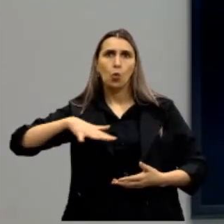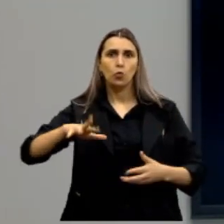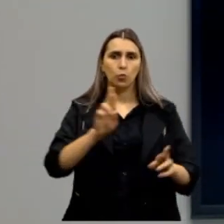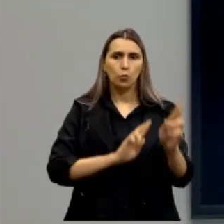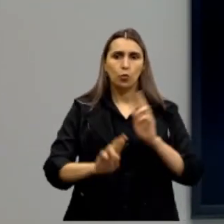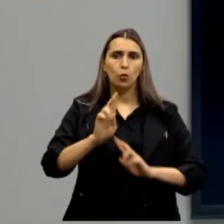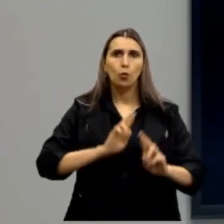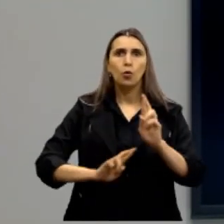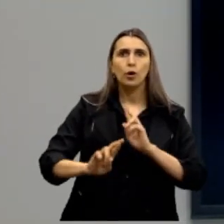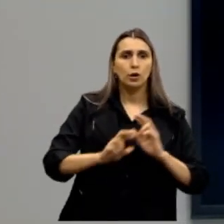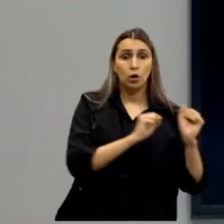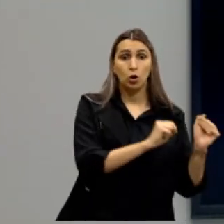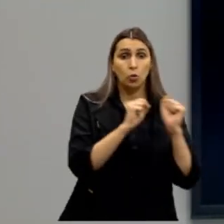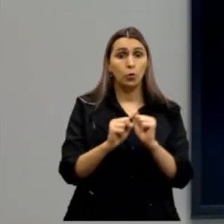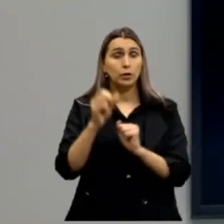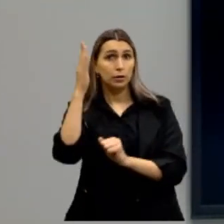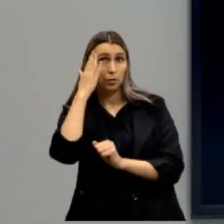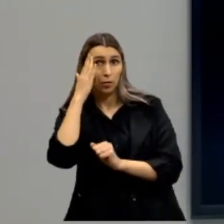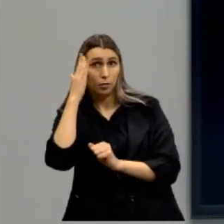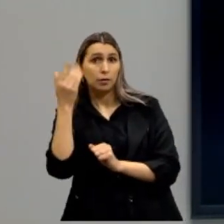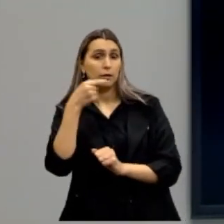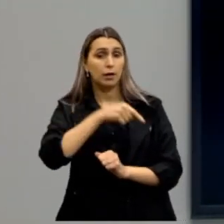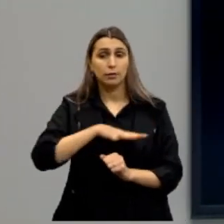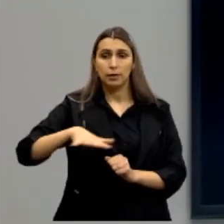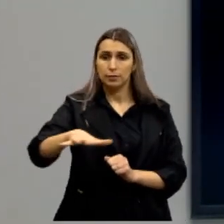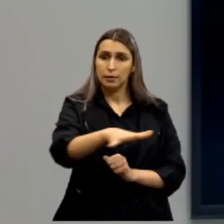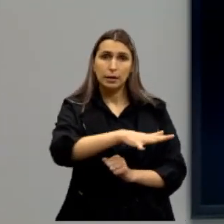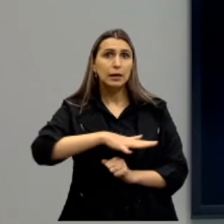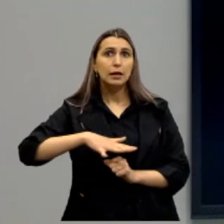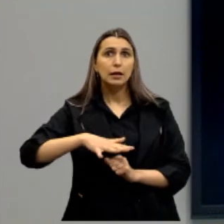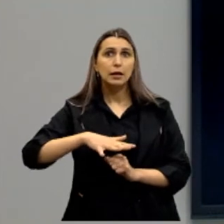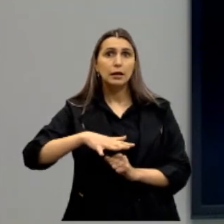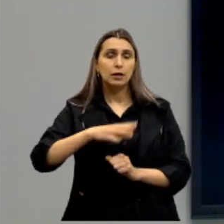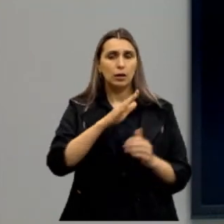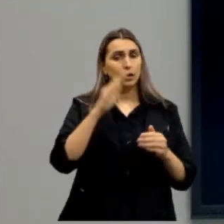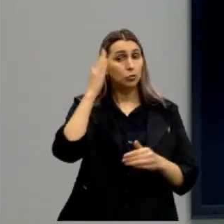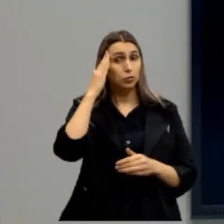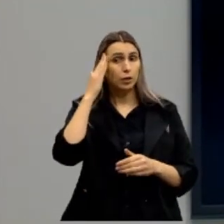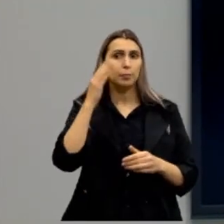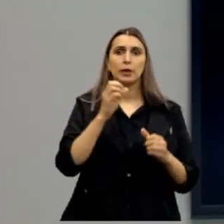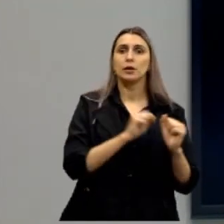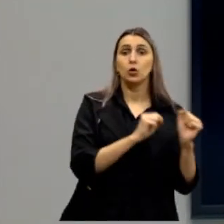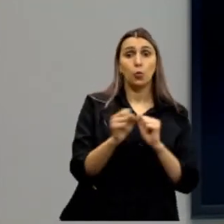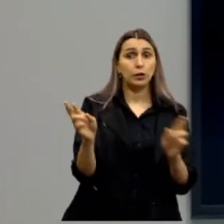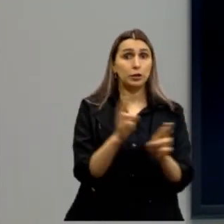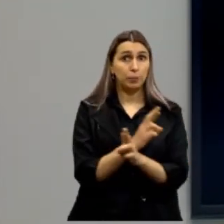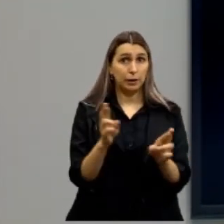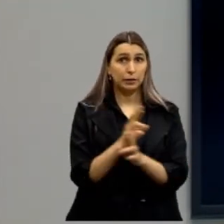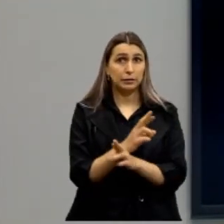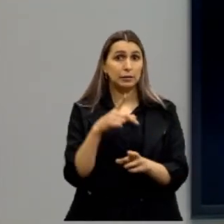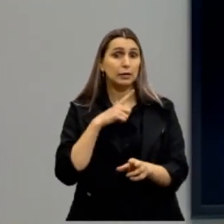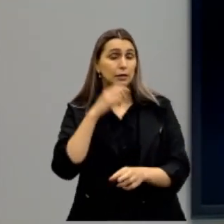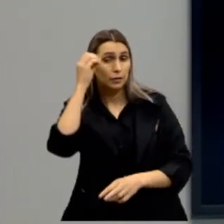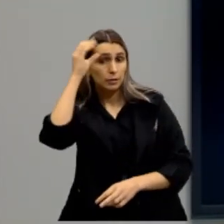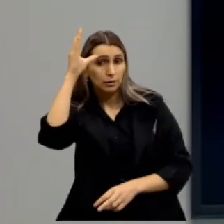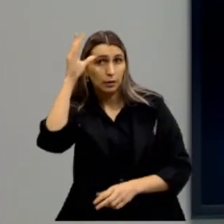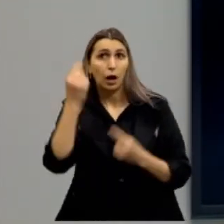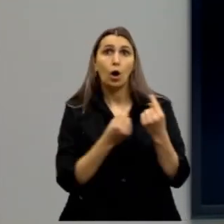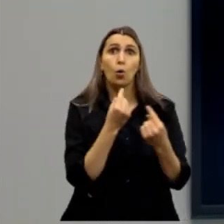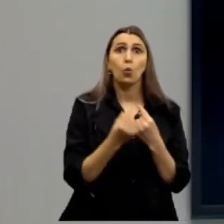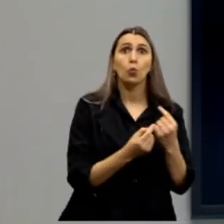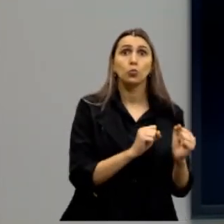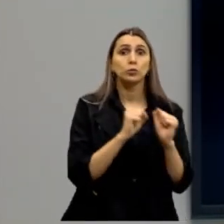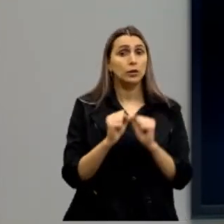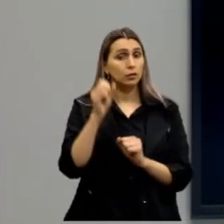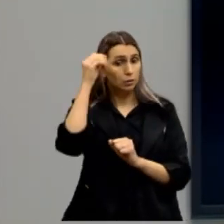relações entre o poder e o saber, então essa teia complexa que é entre o saber e o poder, então tu tens esse conhecimento, alguns têm